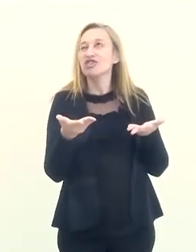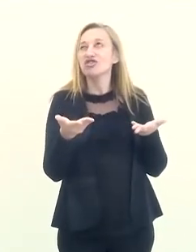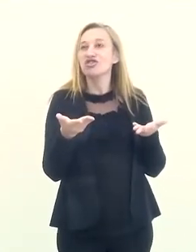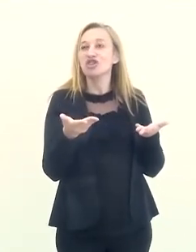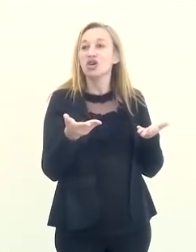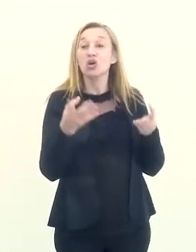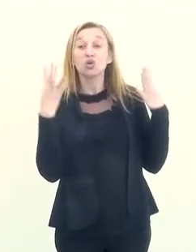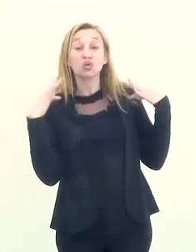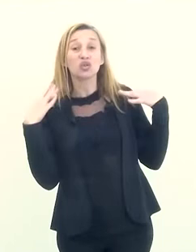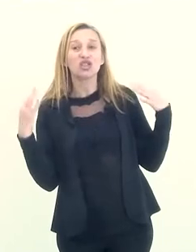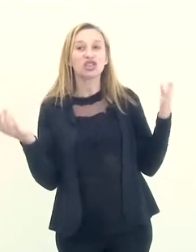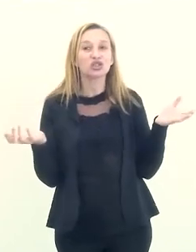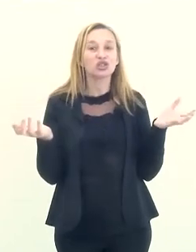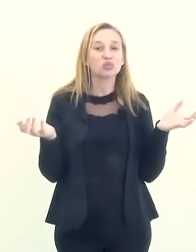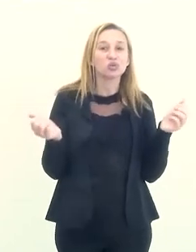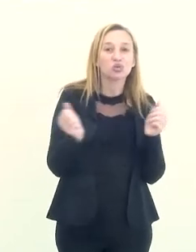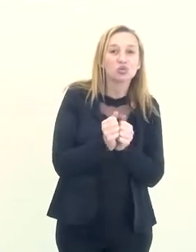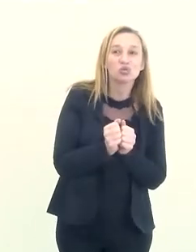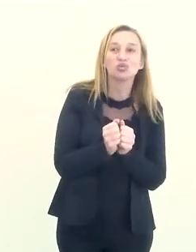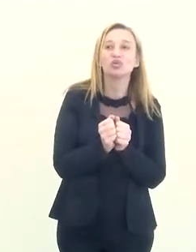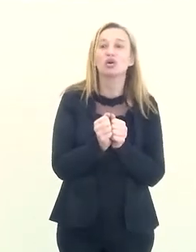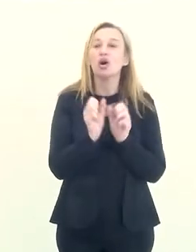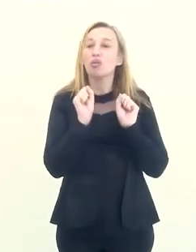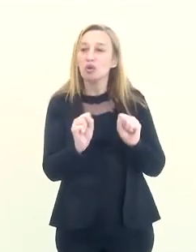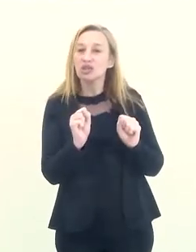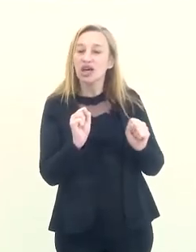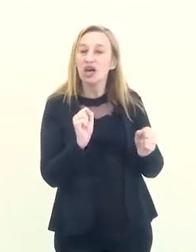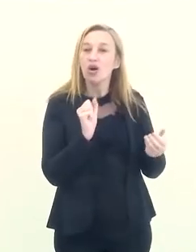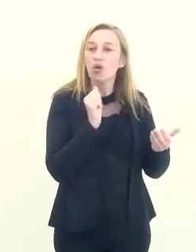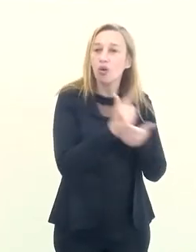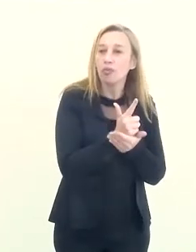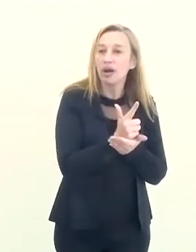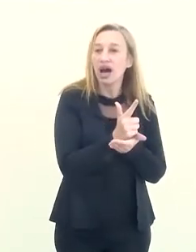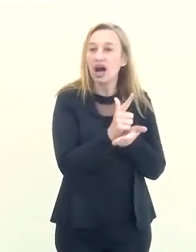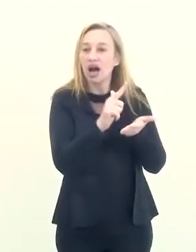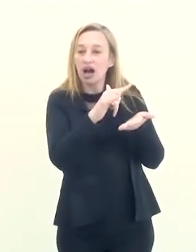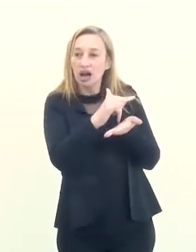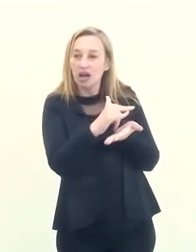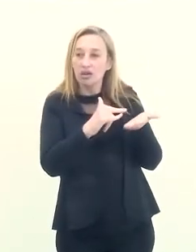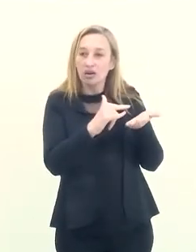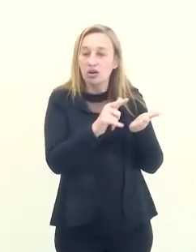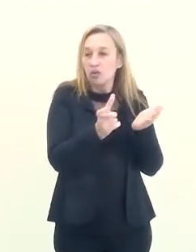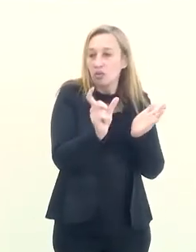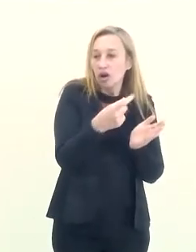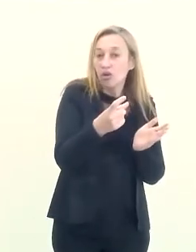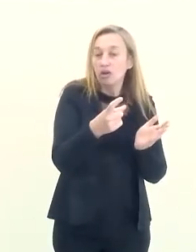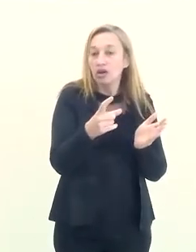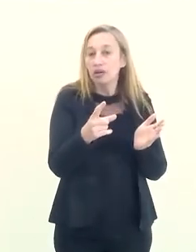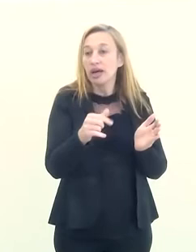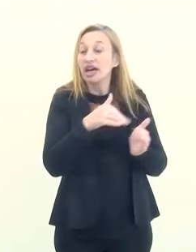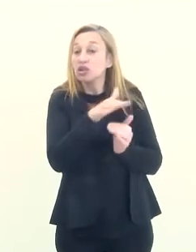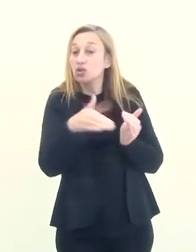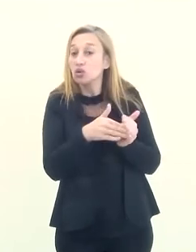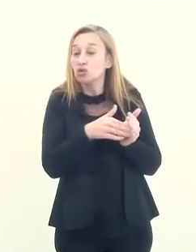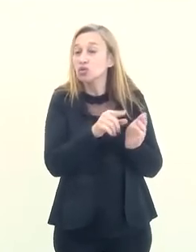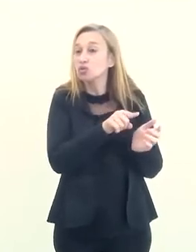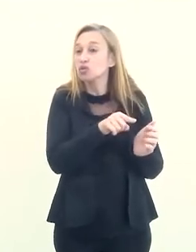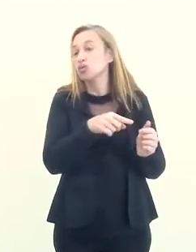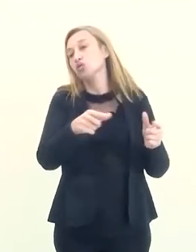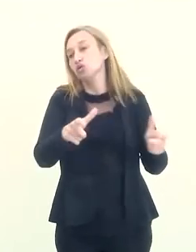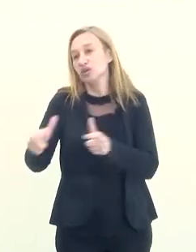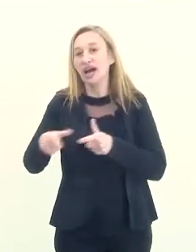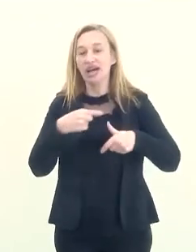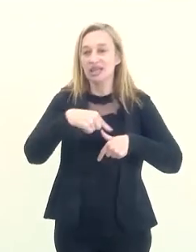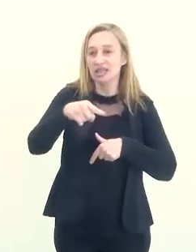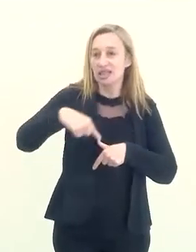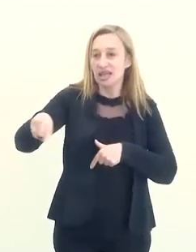de turismo casado, dizer, de poder comprar um bilhete para ir aos dois lugares? Como é que vocês estão pensando